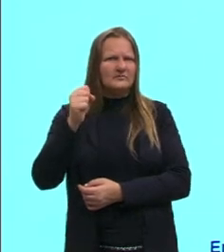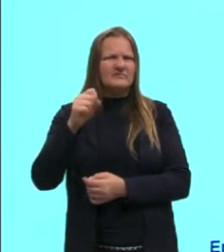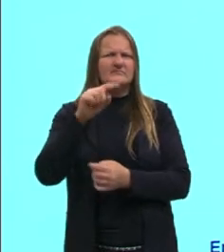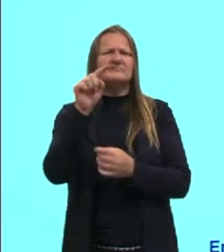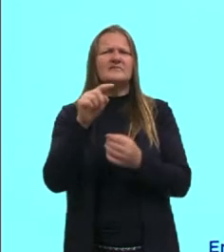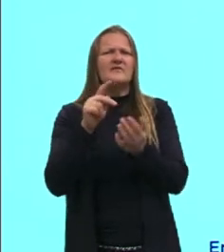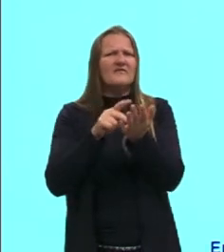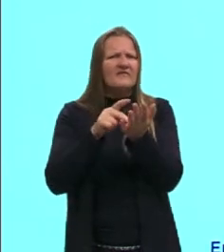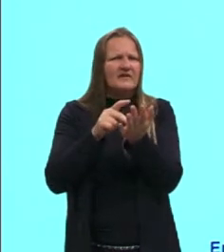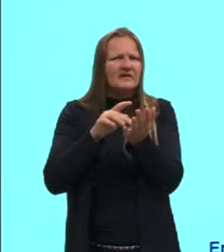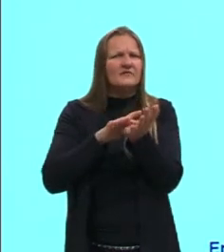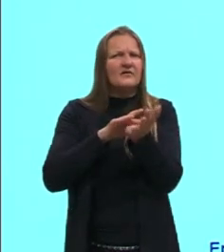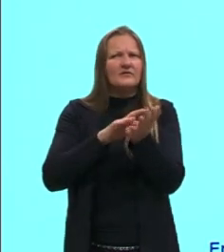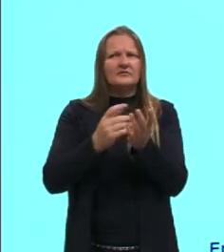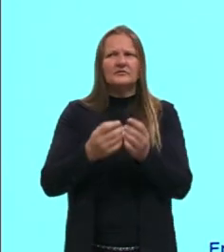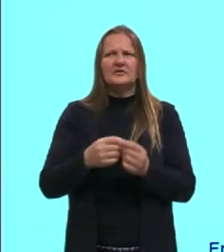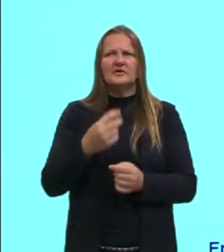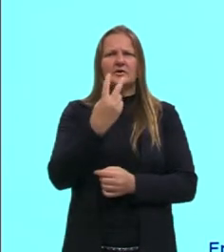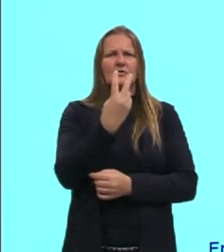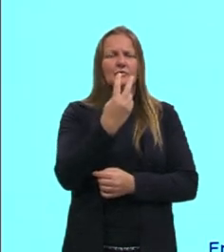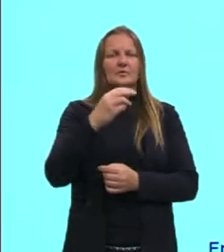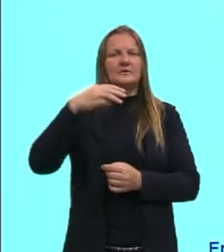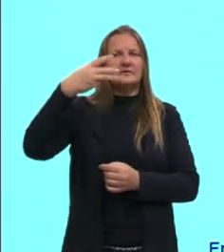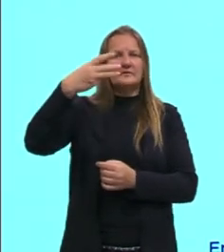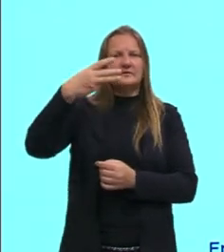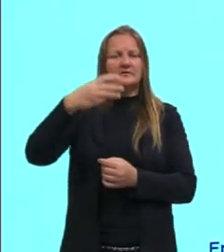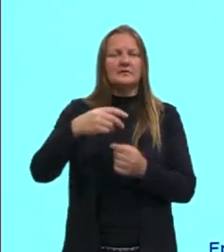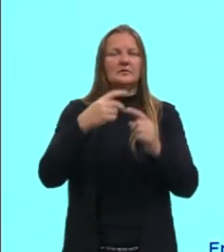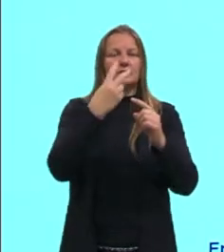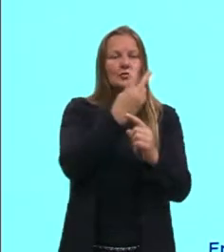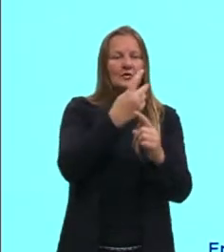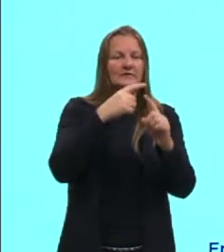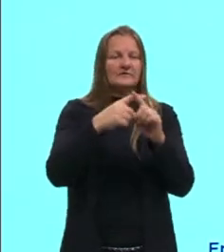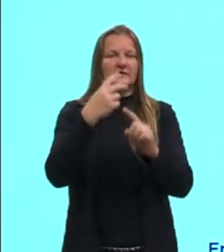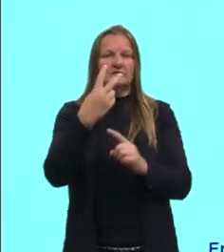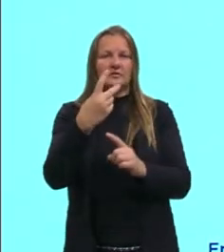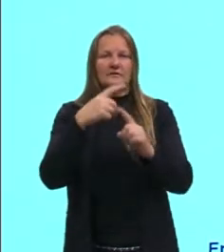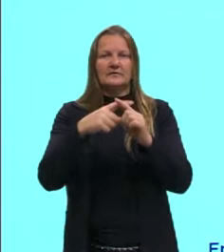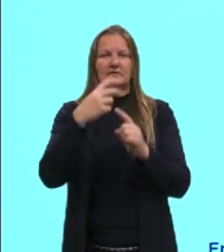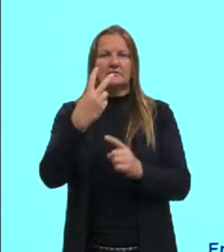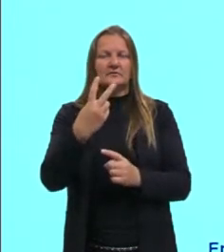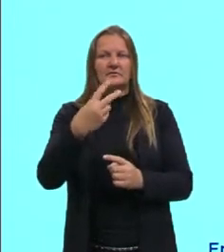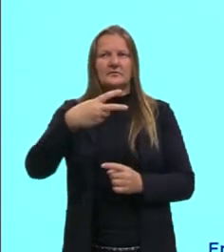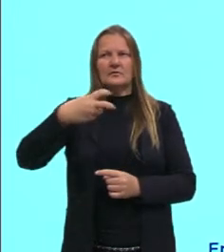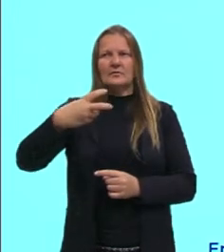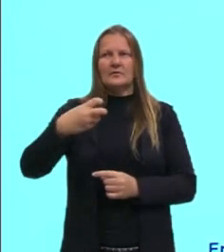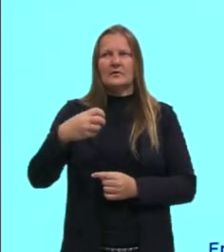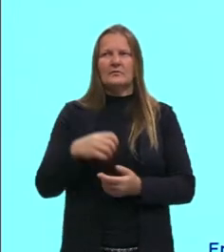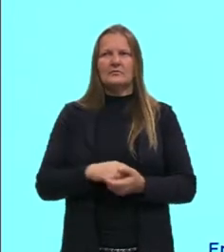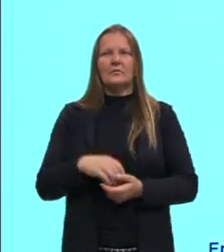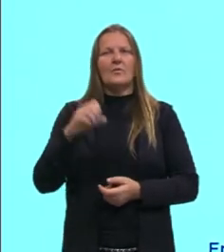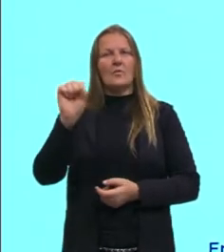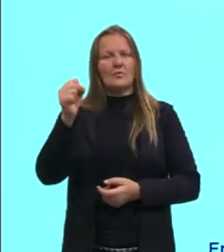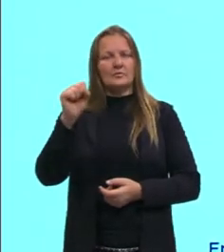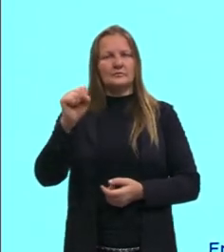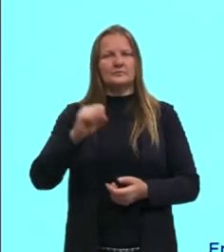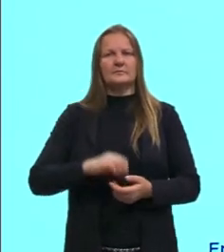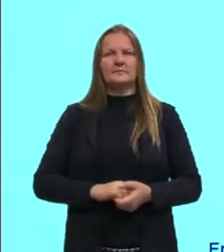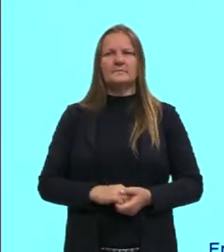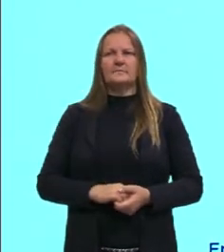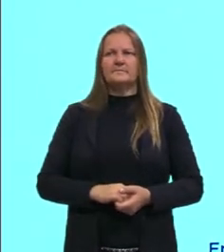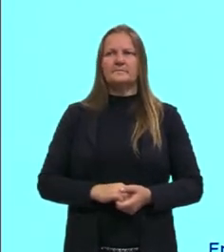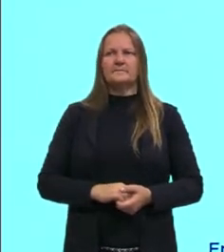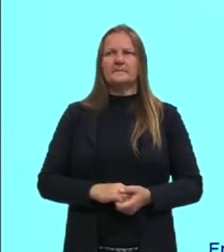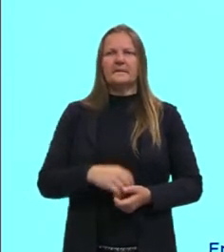Bom, dois elevado ao cubo, eu sei que é dois vezes dois vezes dois, que resulta em oito. Então,